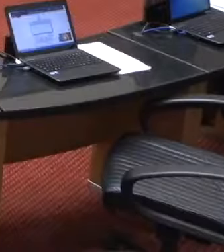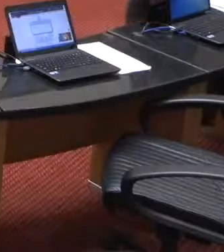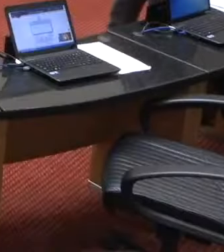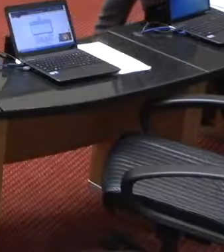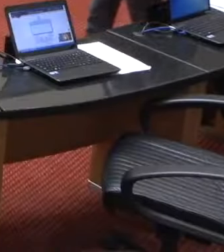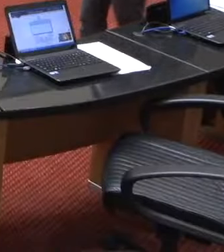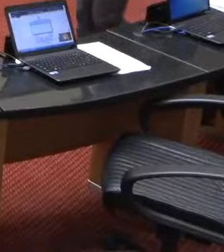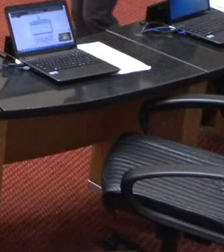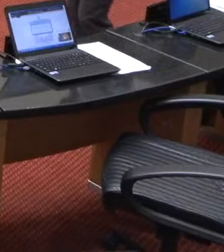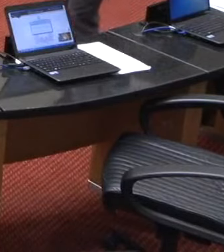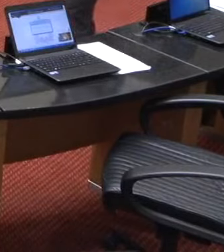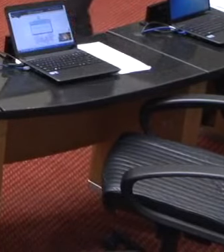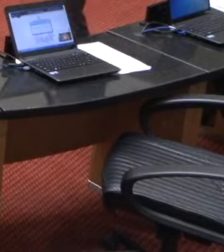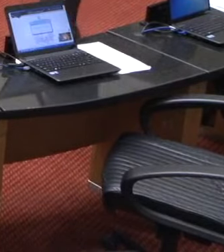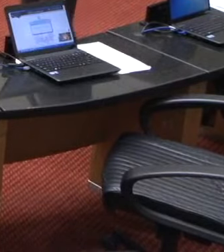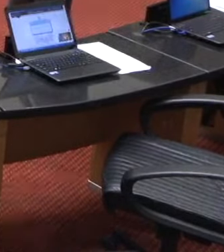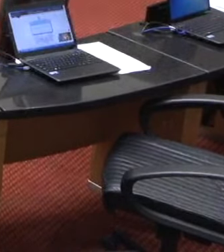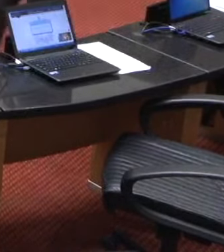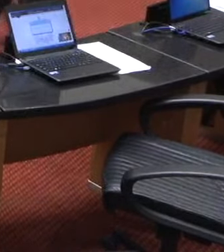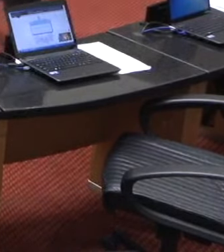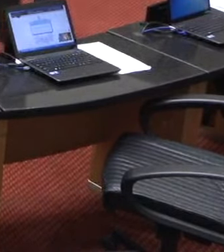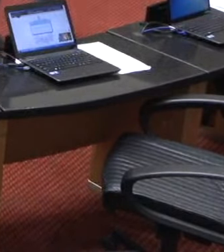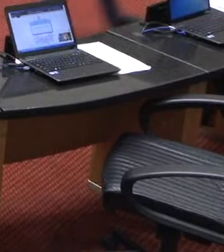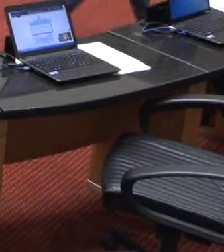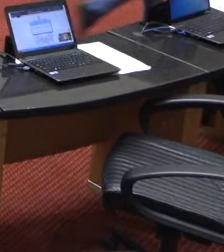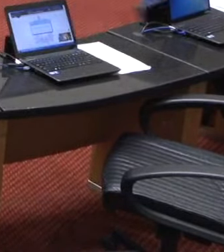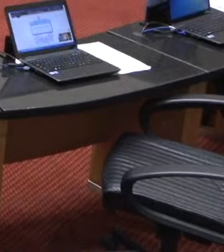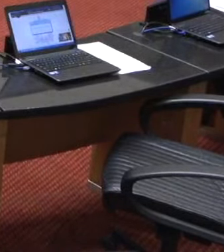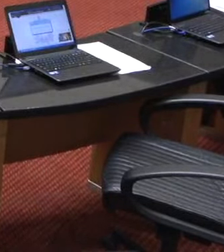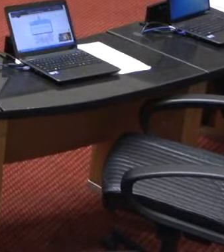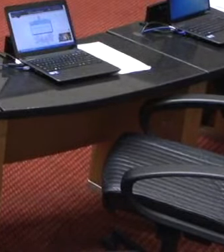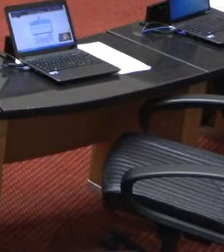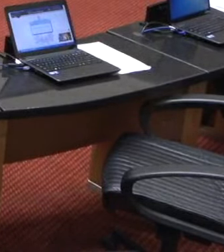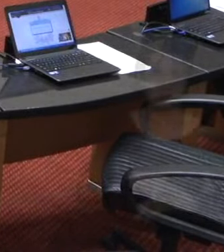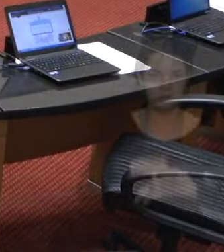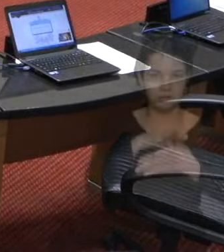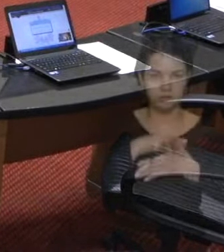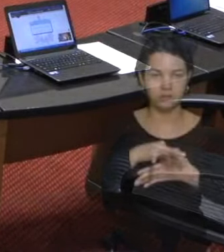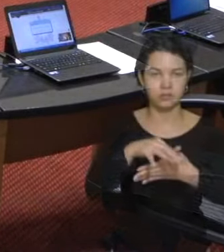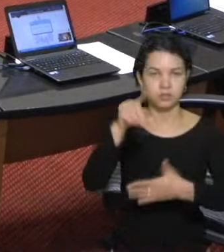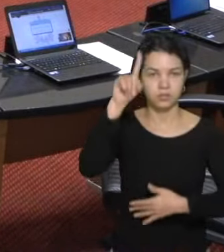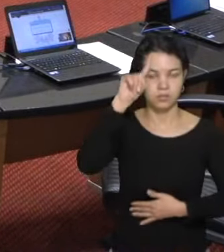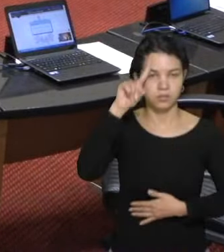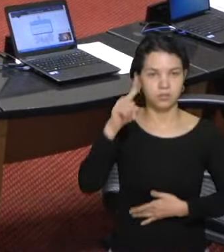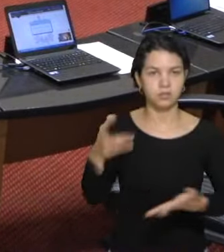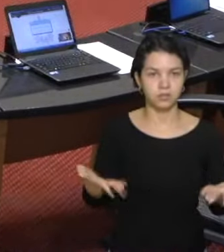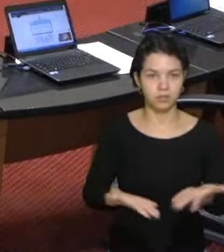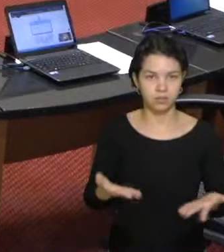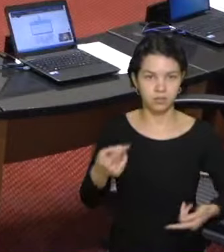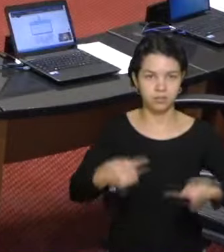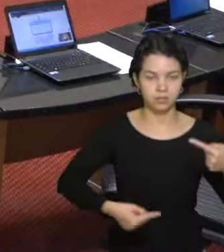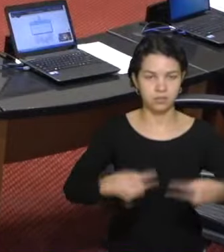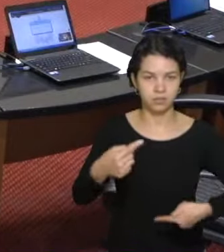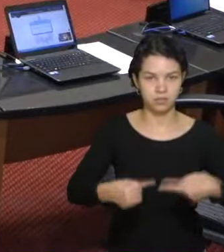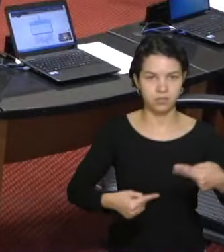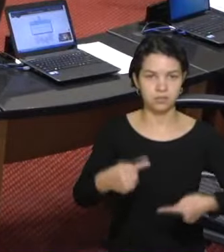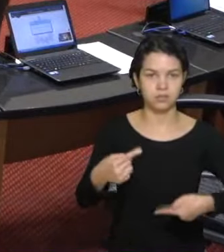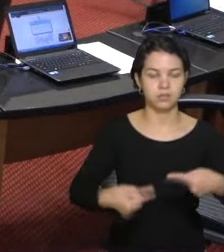Ao plenário que, em reunião de líderes na data de hoje, ficou deliberado que,